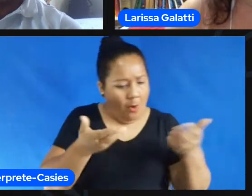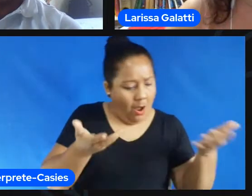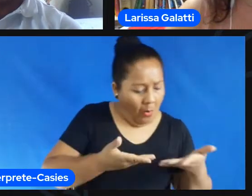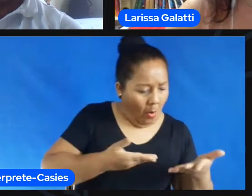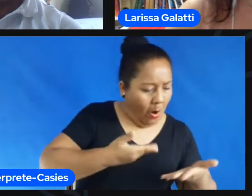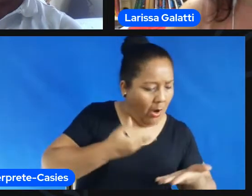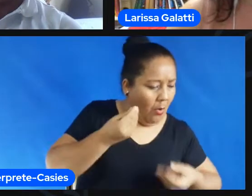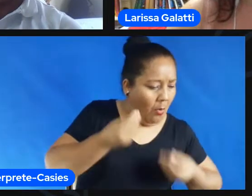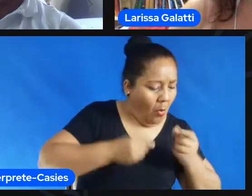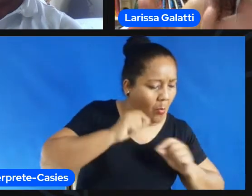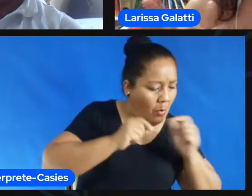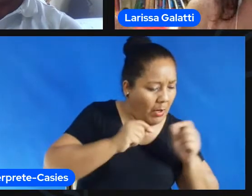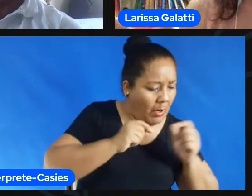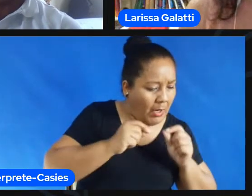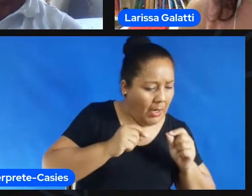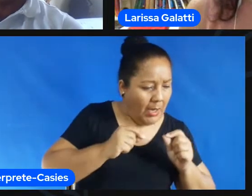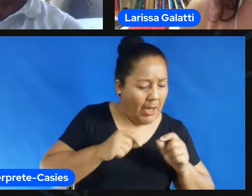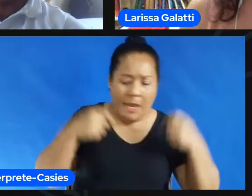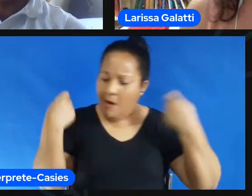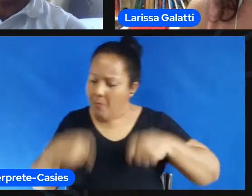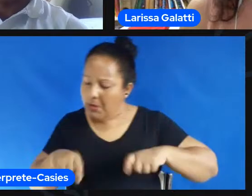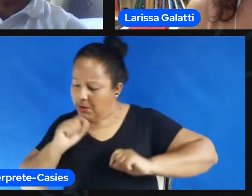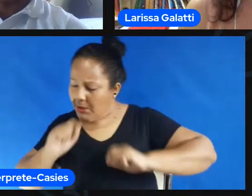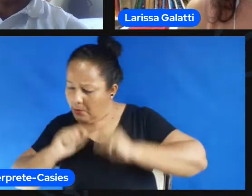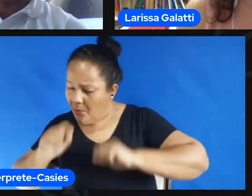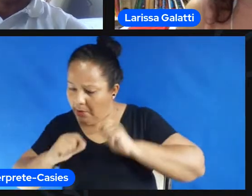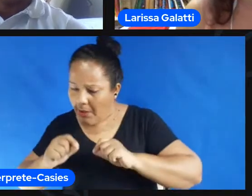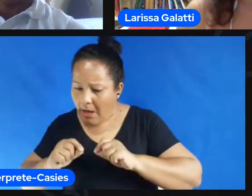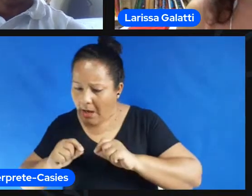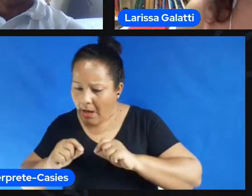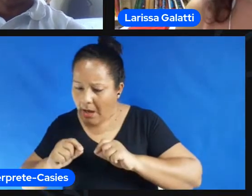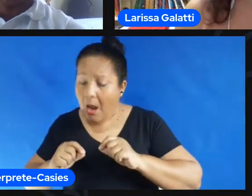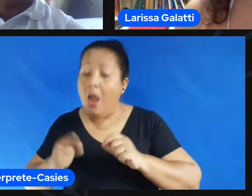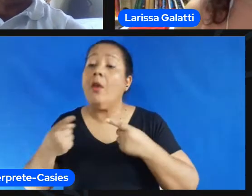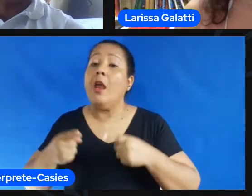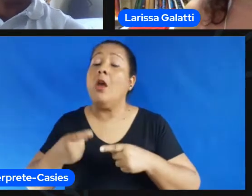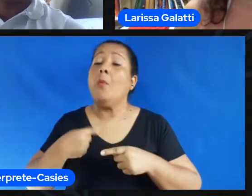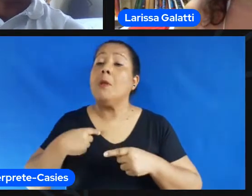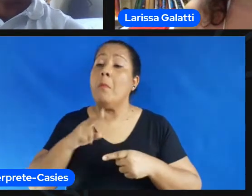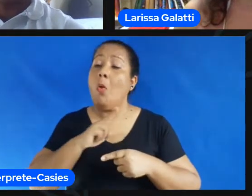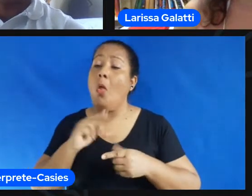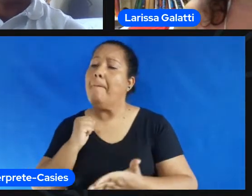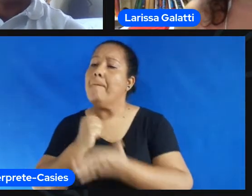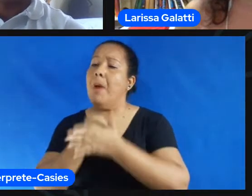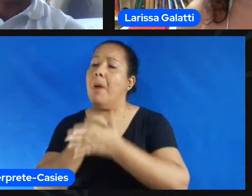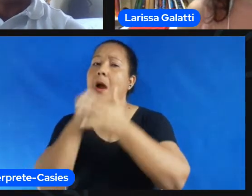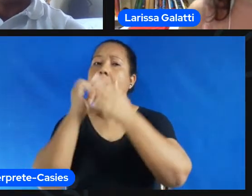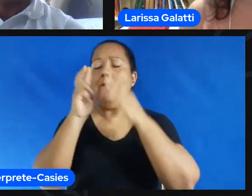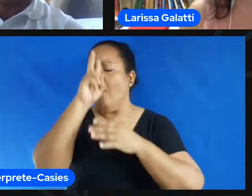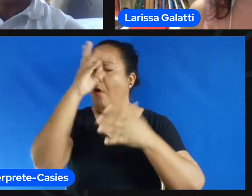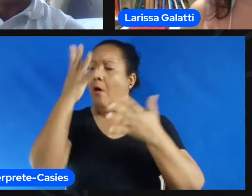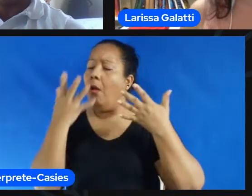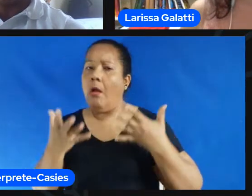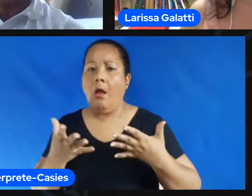ou lembrada na minha aula e a partir disso eu ir construindo pequenas ações e uma coisa que ajuda muito é a gente ter alguém